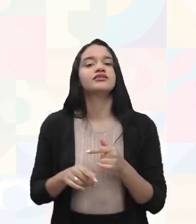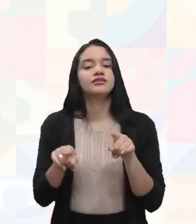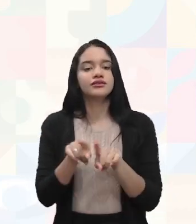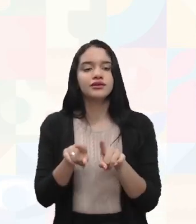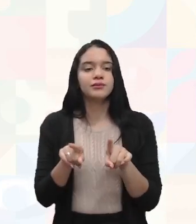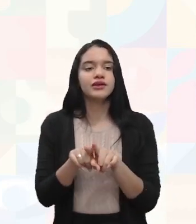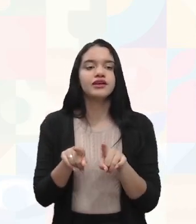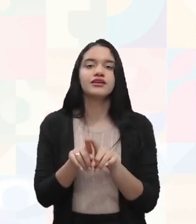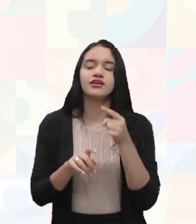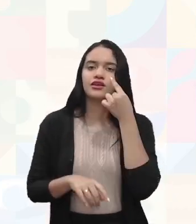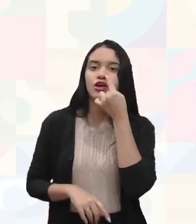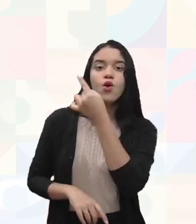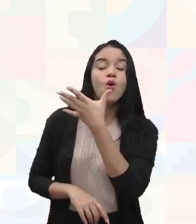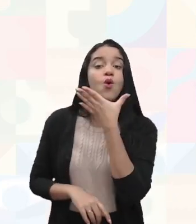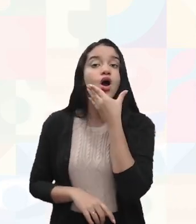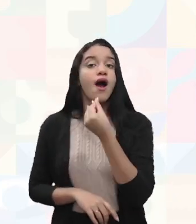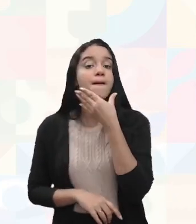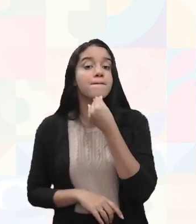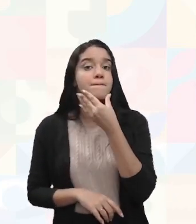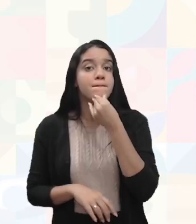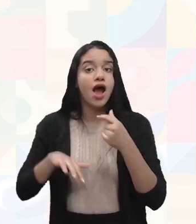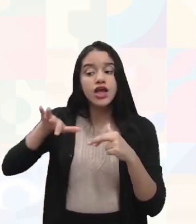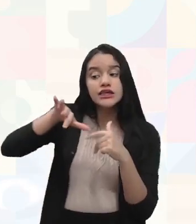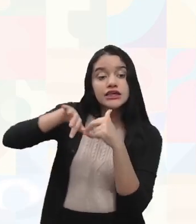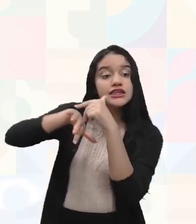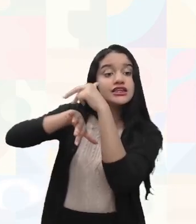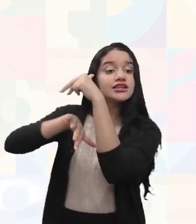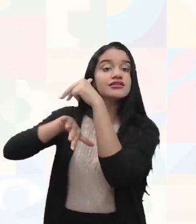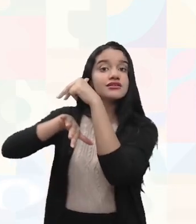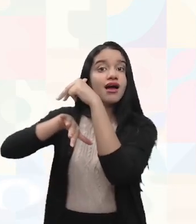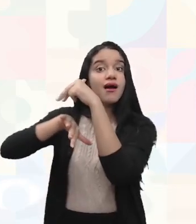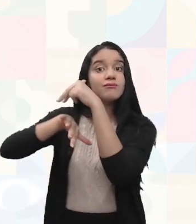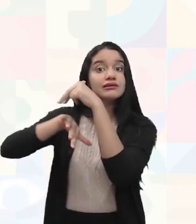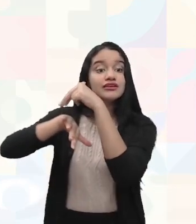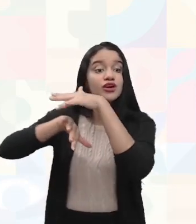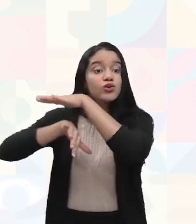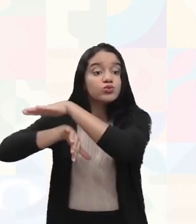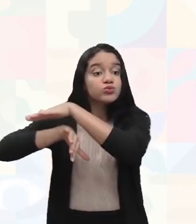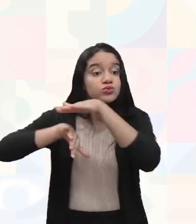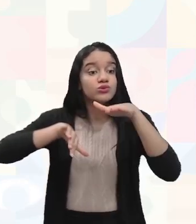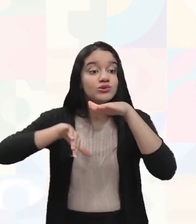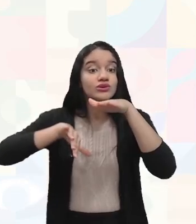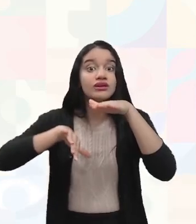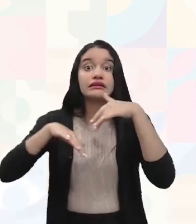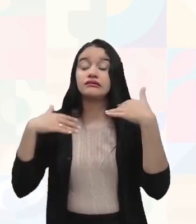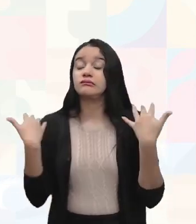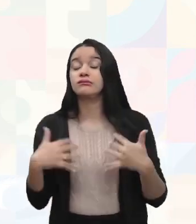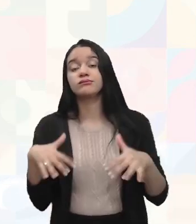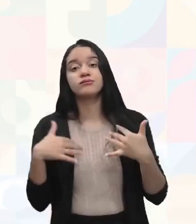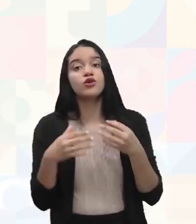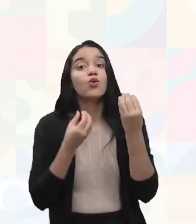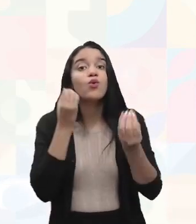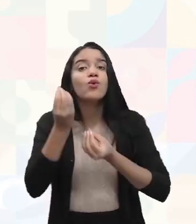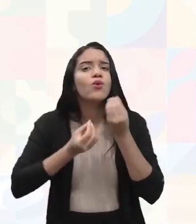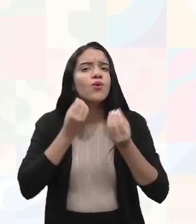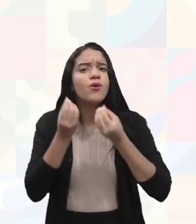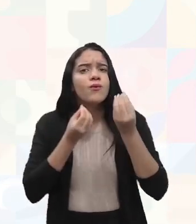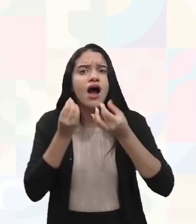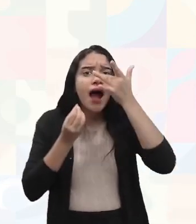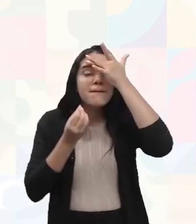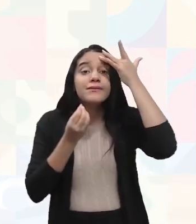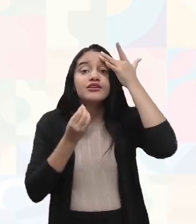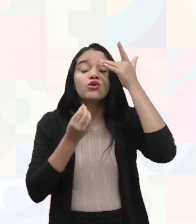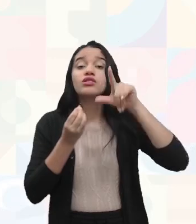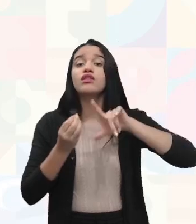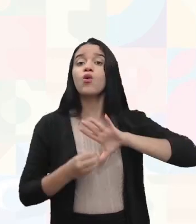aquela de cima ali que o rapaz está com uma escada em cima de uma tábua. Em cima de uma tábua. Entendeu? Então, assim, como é que a pessoa tem